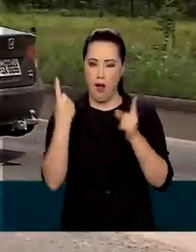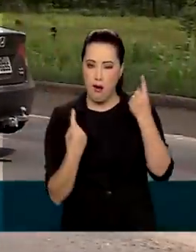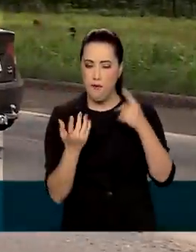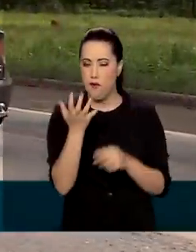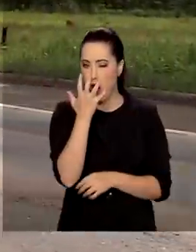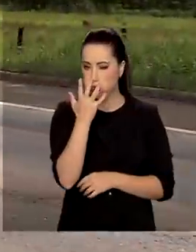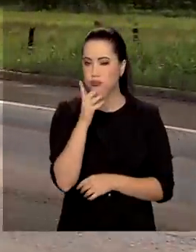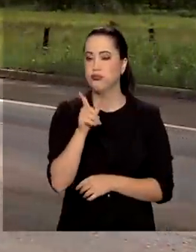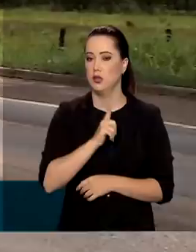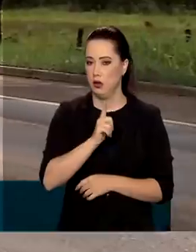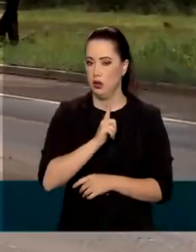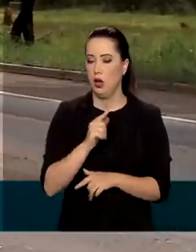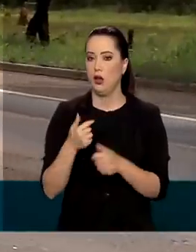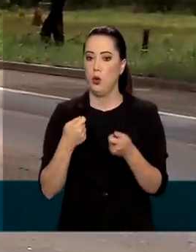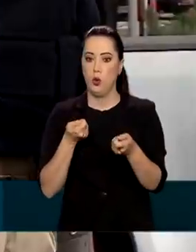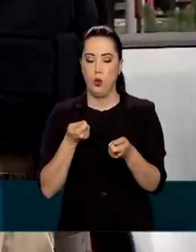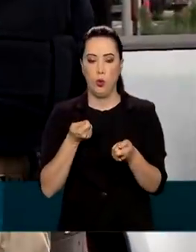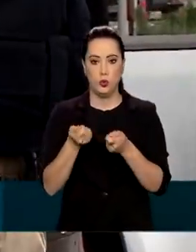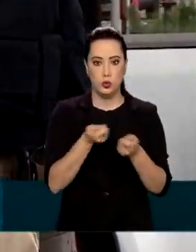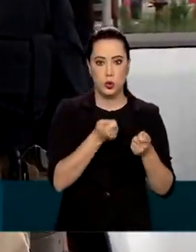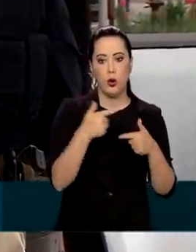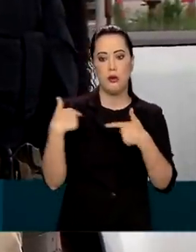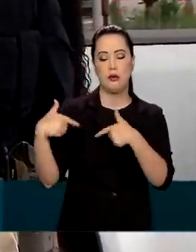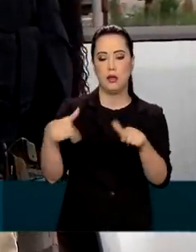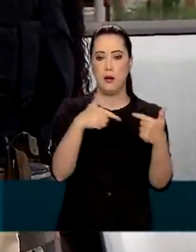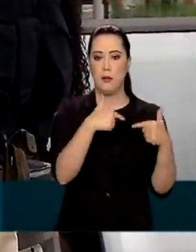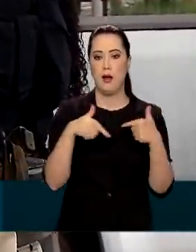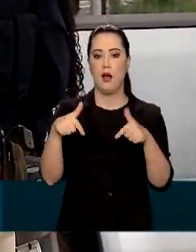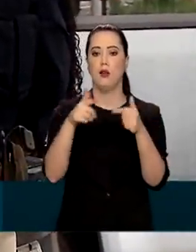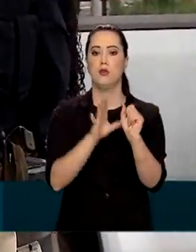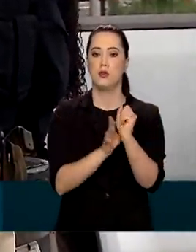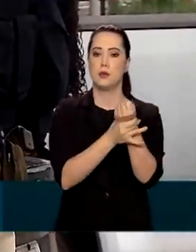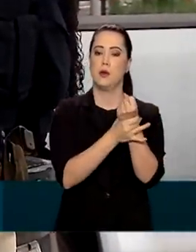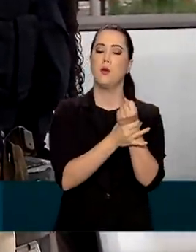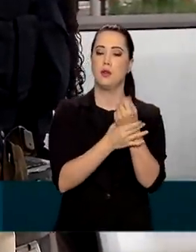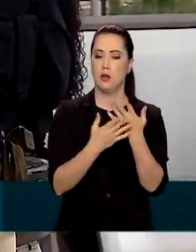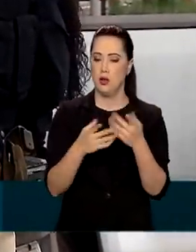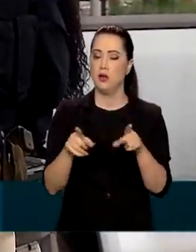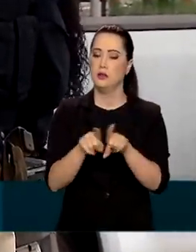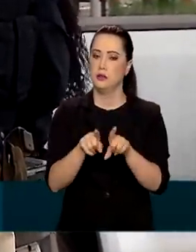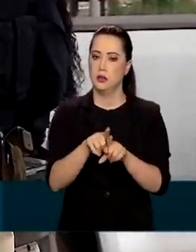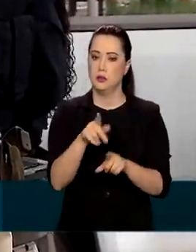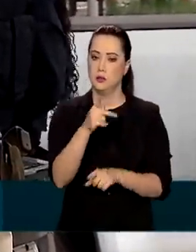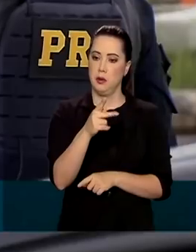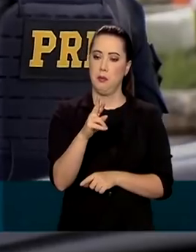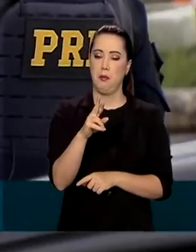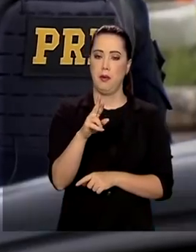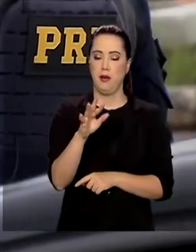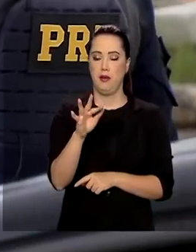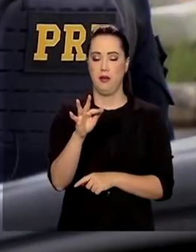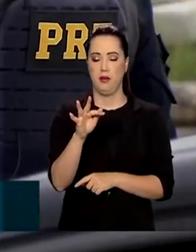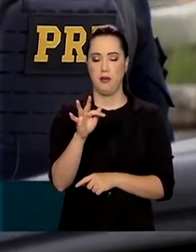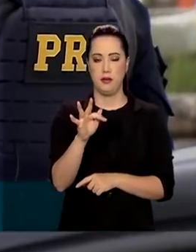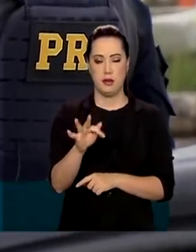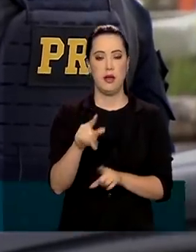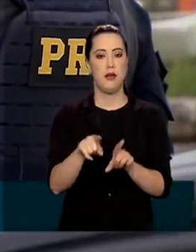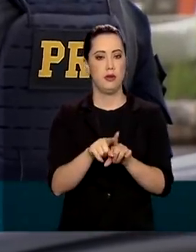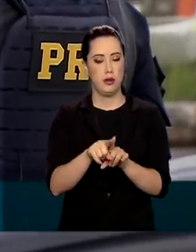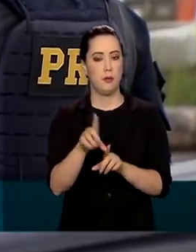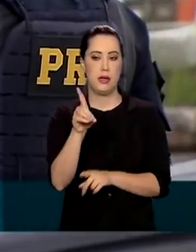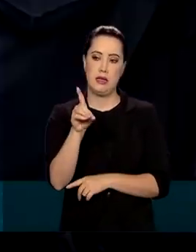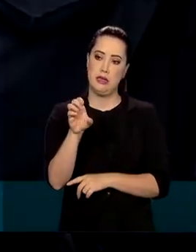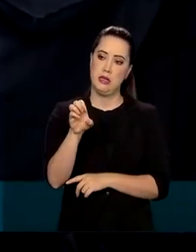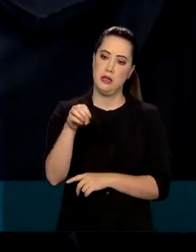ações da Polícia Rodoviária Federal e vários órgãos de segurança, incluindo os DETRANS locais. Tudo para